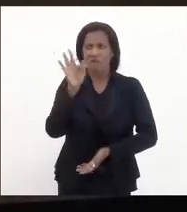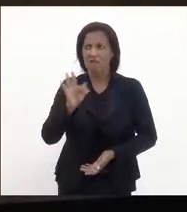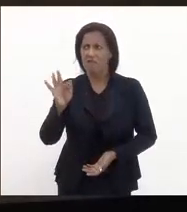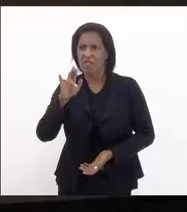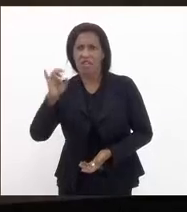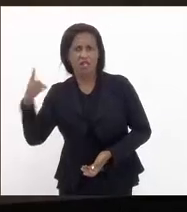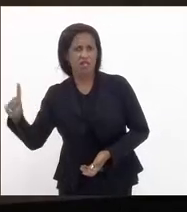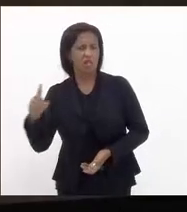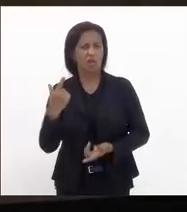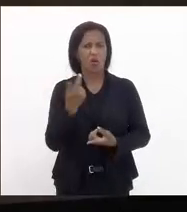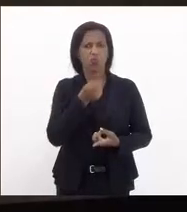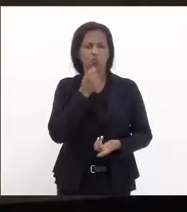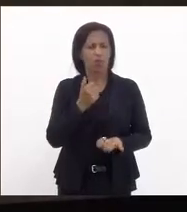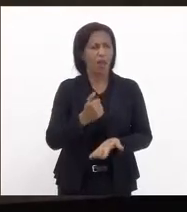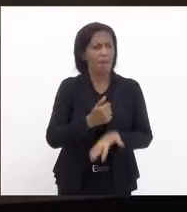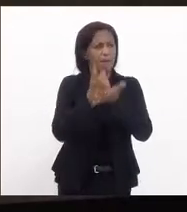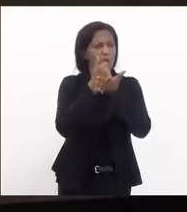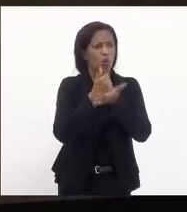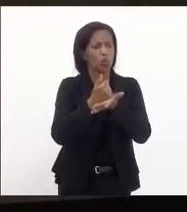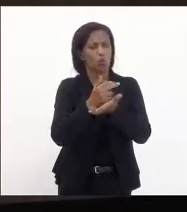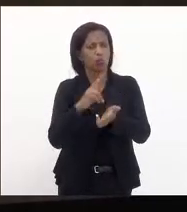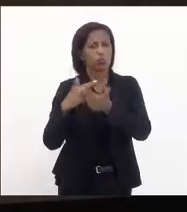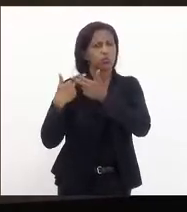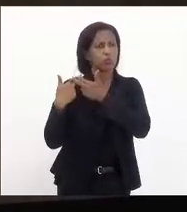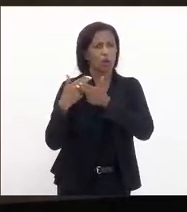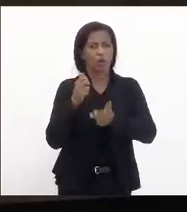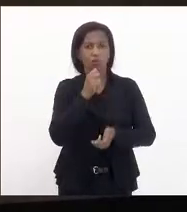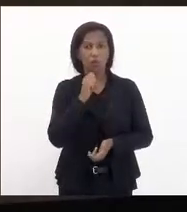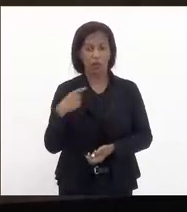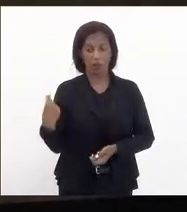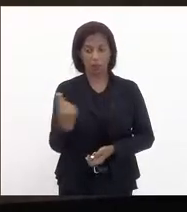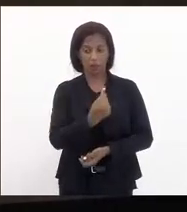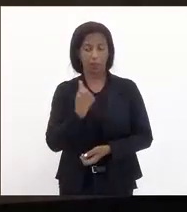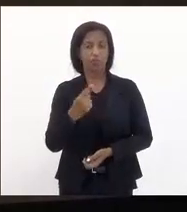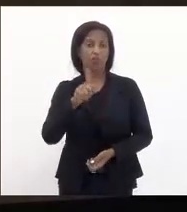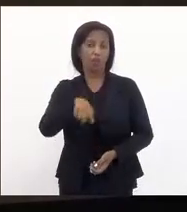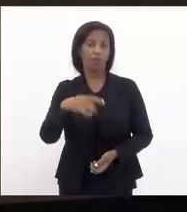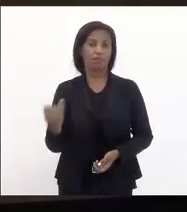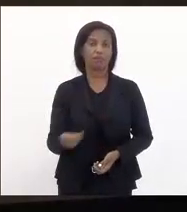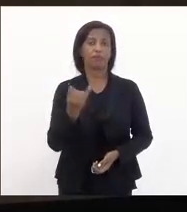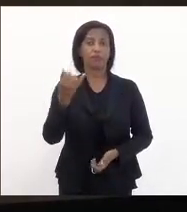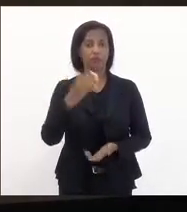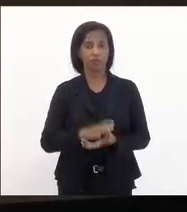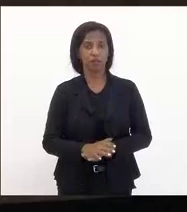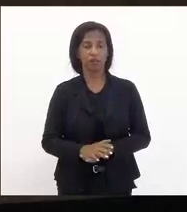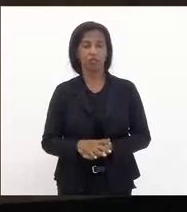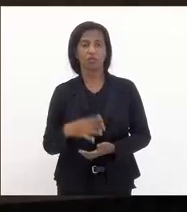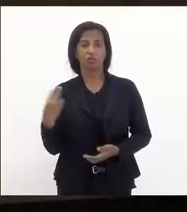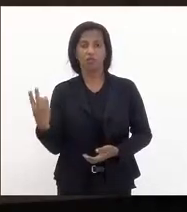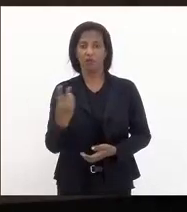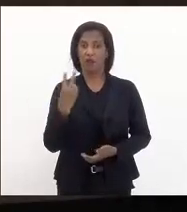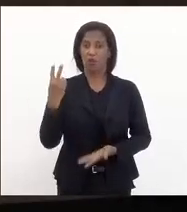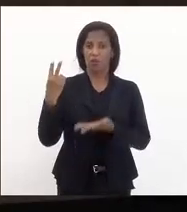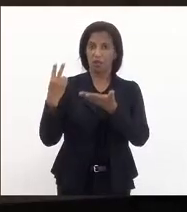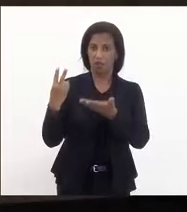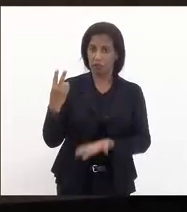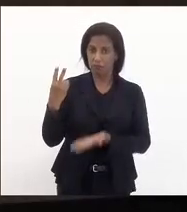que não tem apoio das autoridades então para a gente é muito importante a gente valorizar